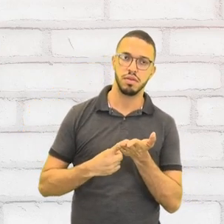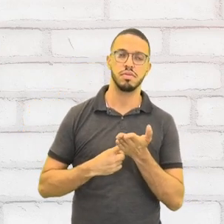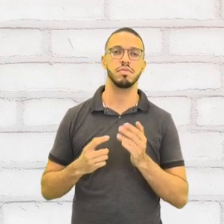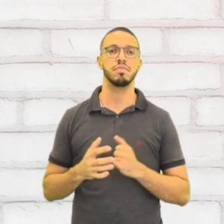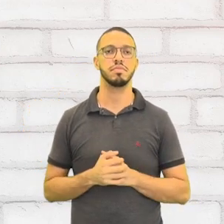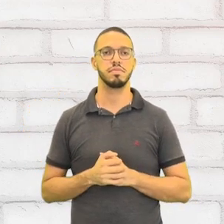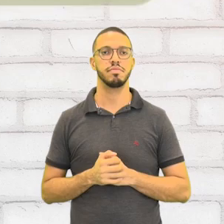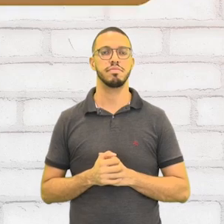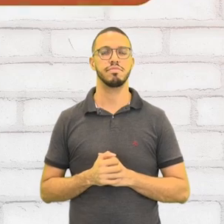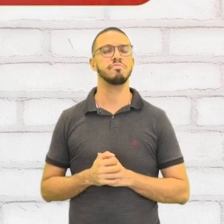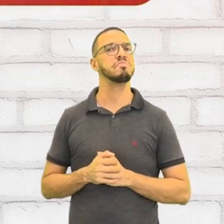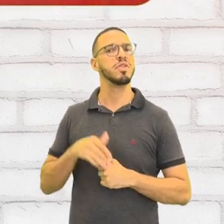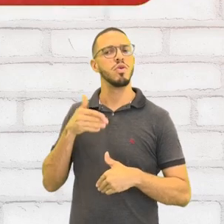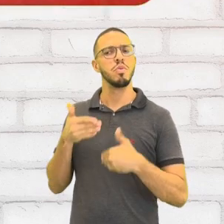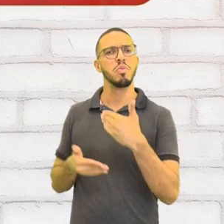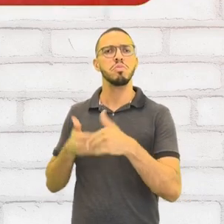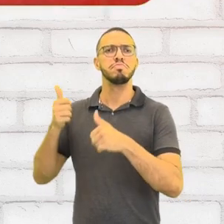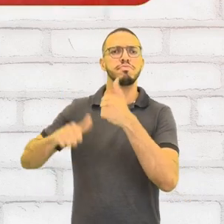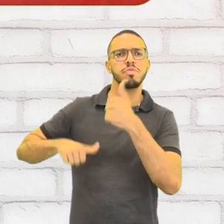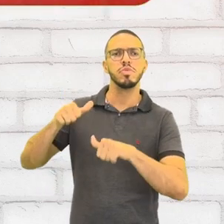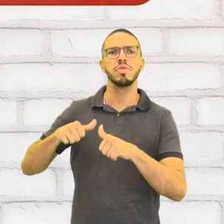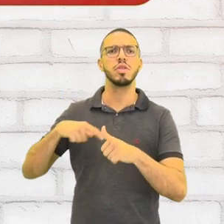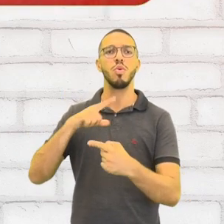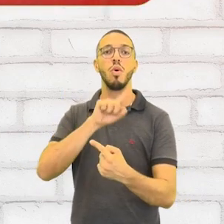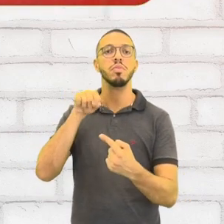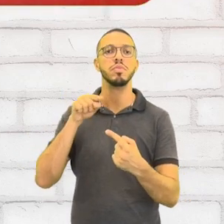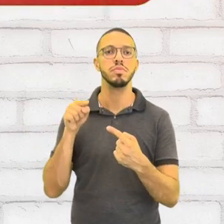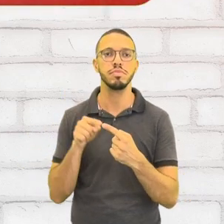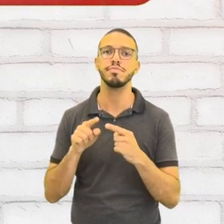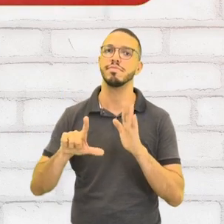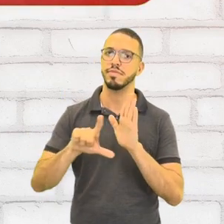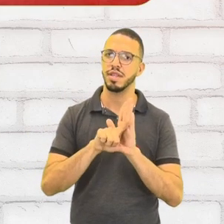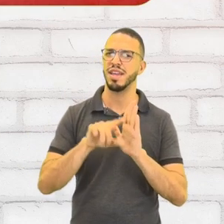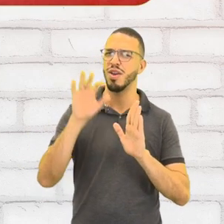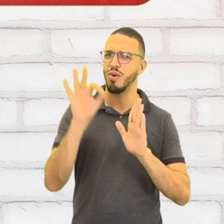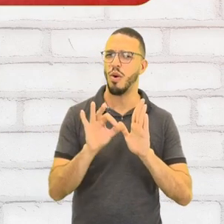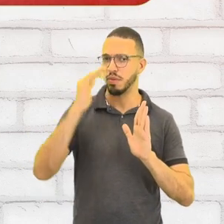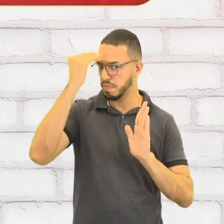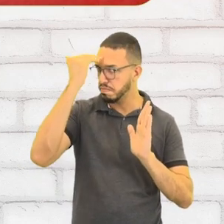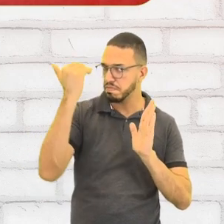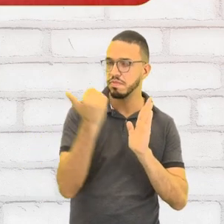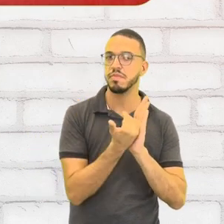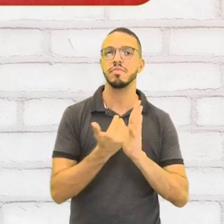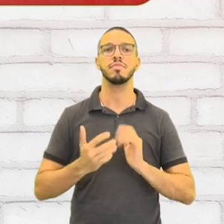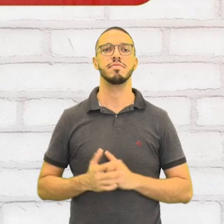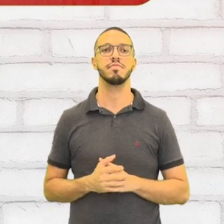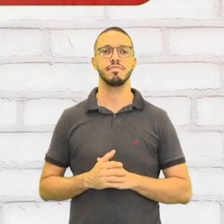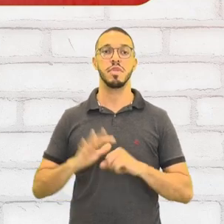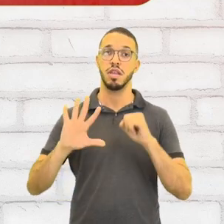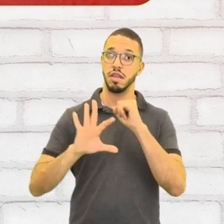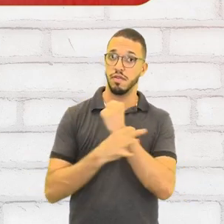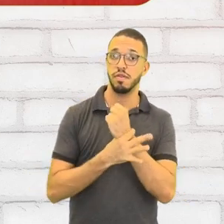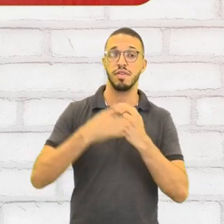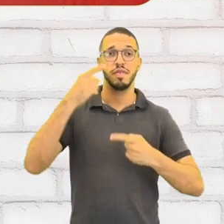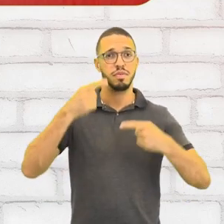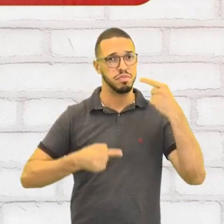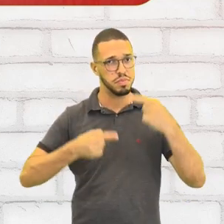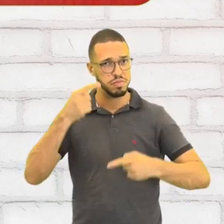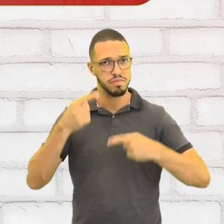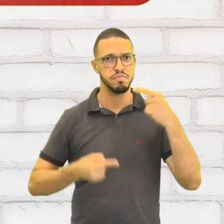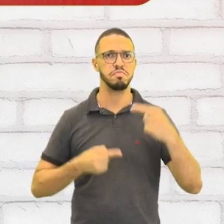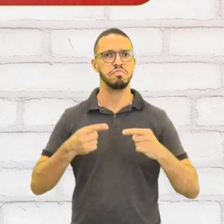preta ou parda. A finalidade desse procedimento é fazer cumprir o que manda a lei de cotas,